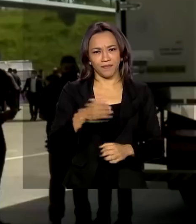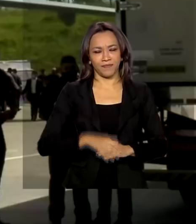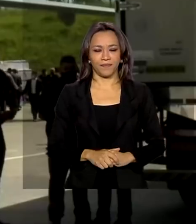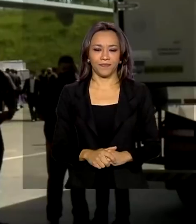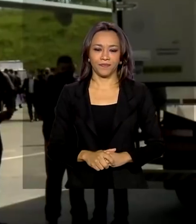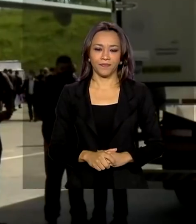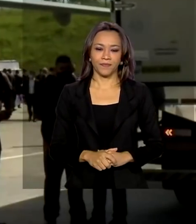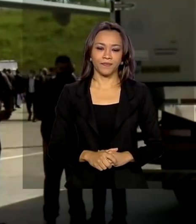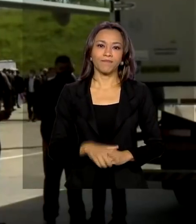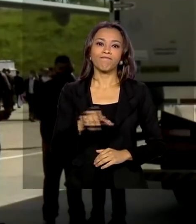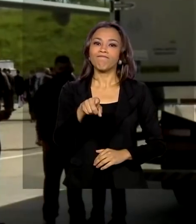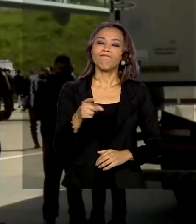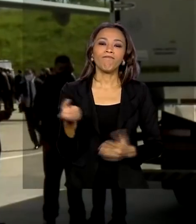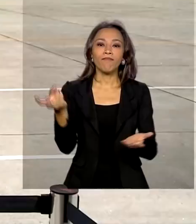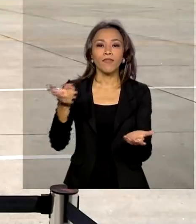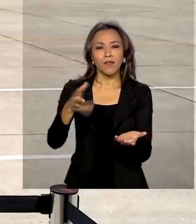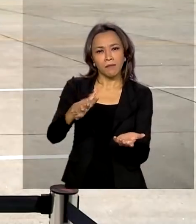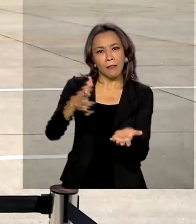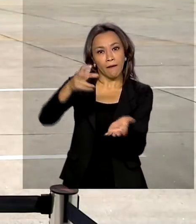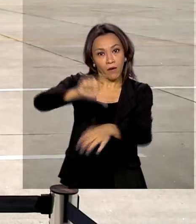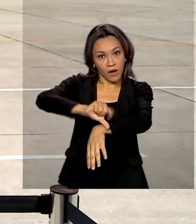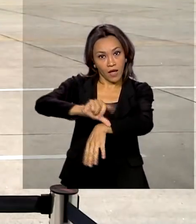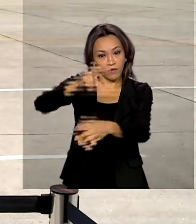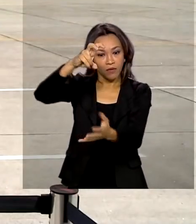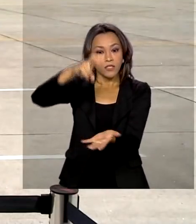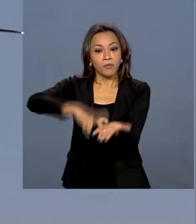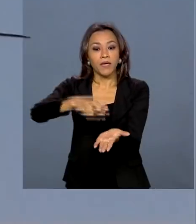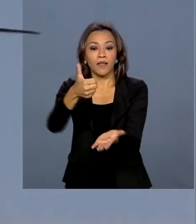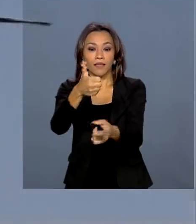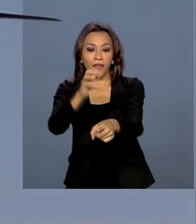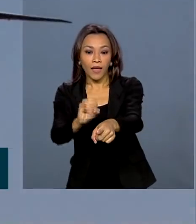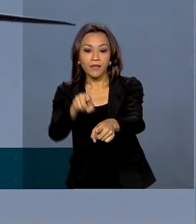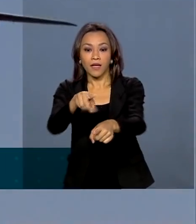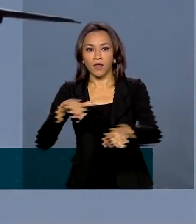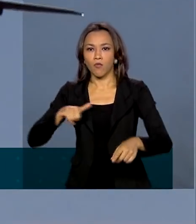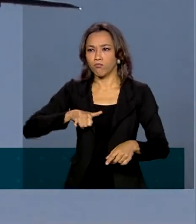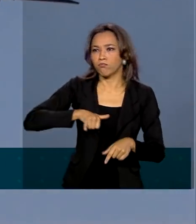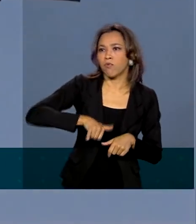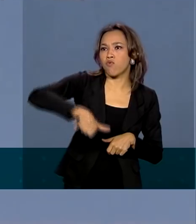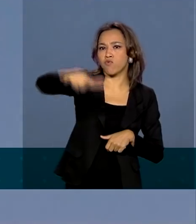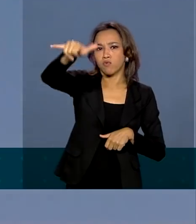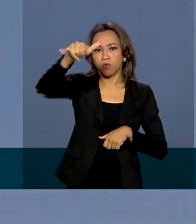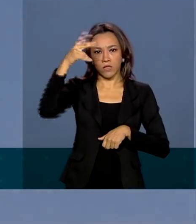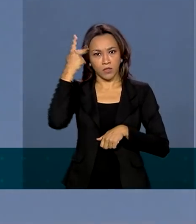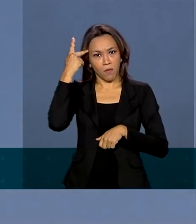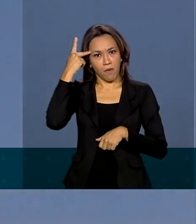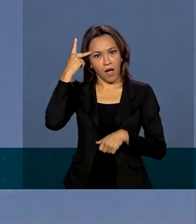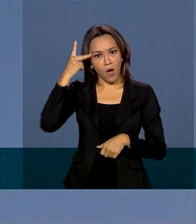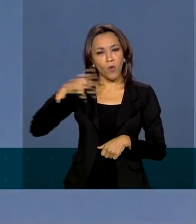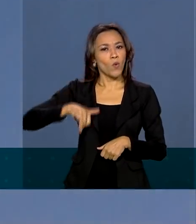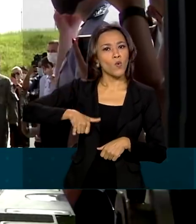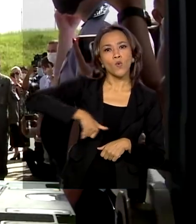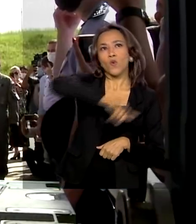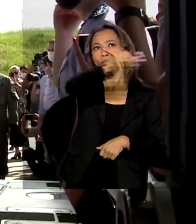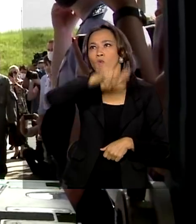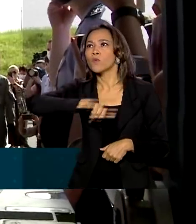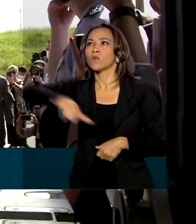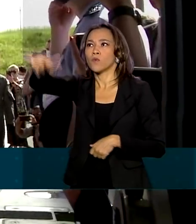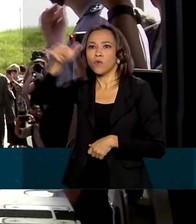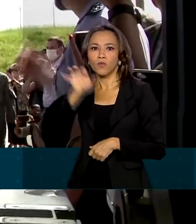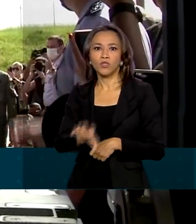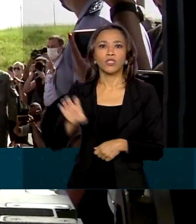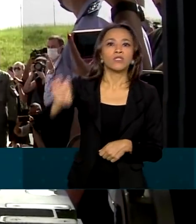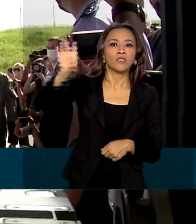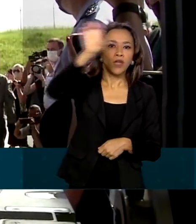Por volta das 10 da manhã, as aeronaves da FAB começaram a decolar de São Paulo rumo aos estados para